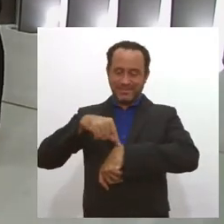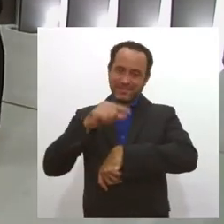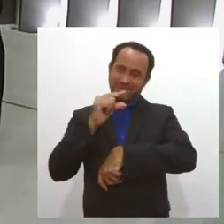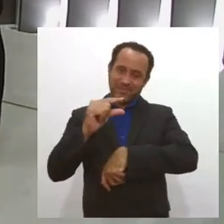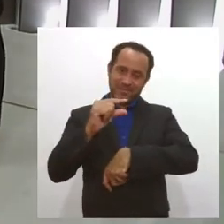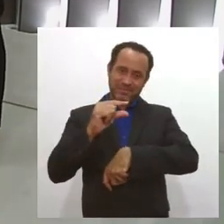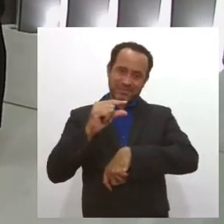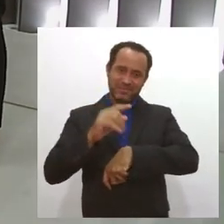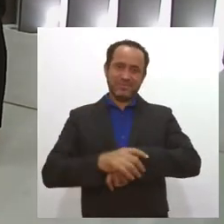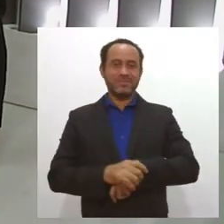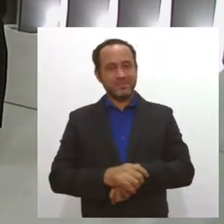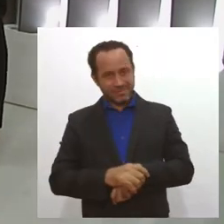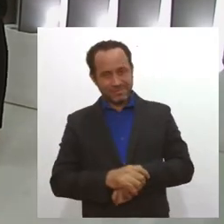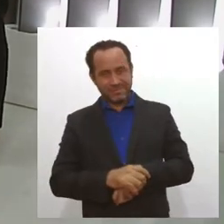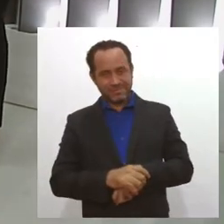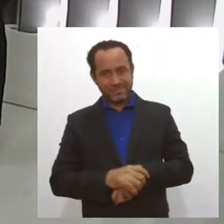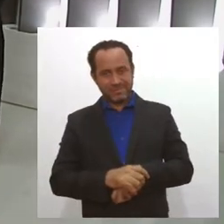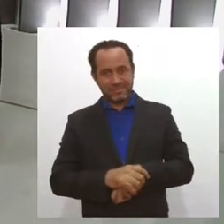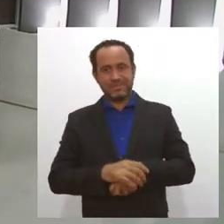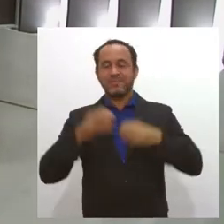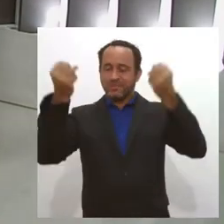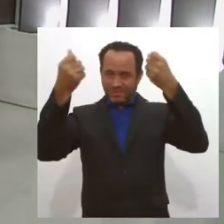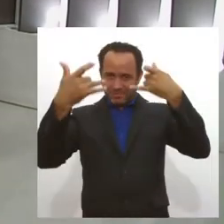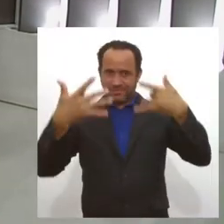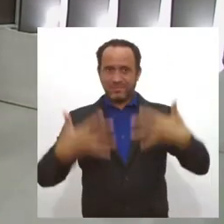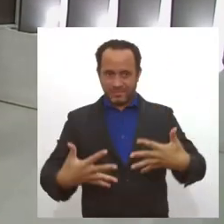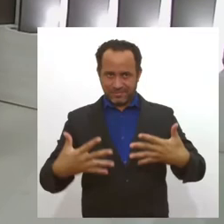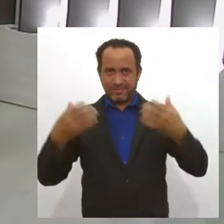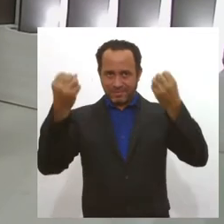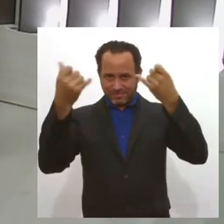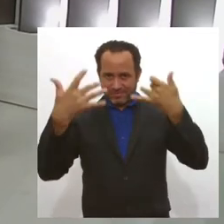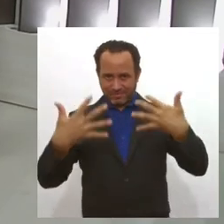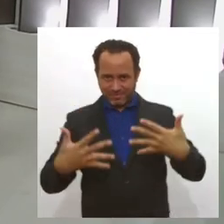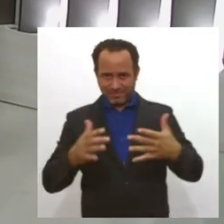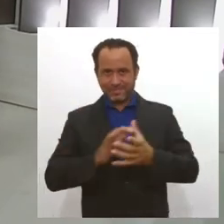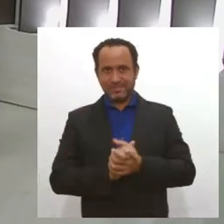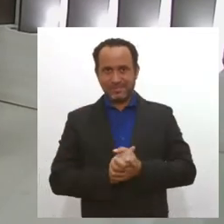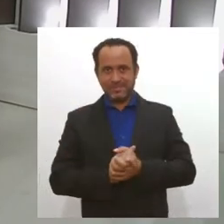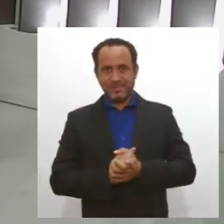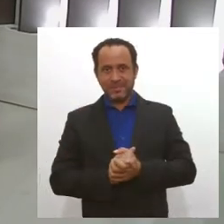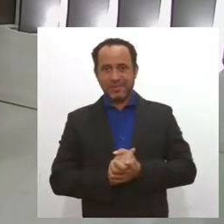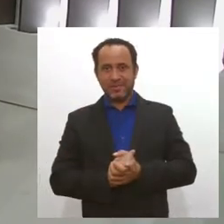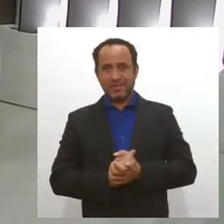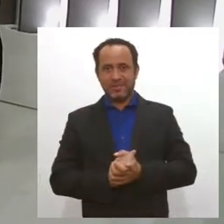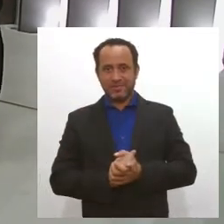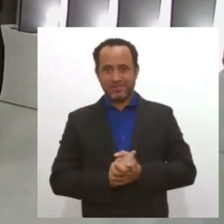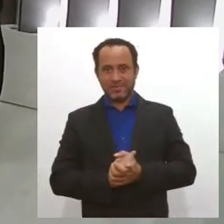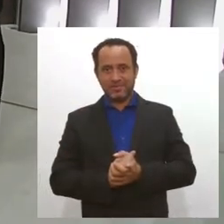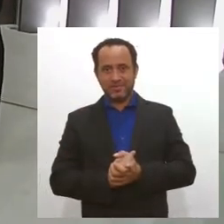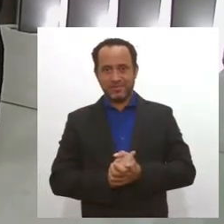as suas explicações foram muito boas nesse momento para explicar um pouquinho para a gente